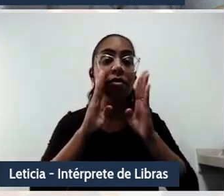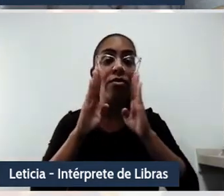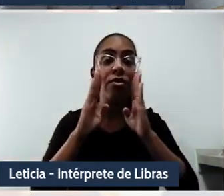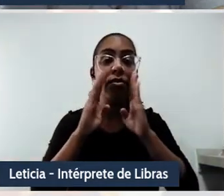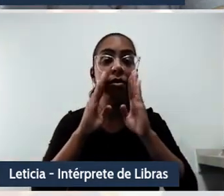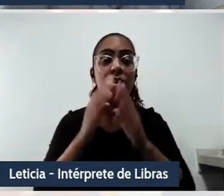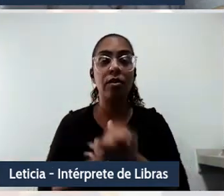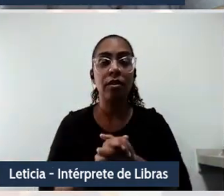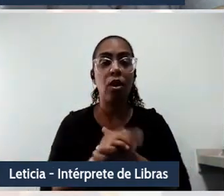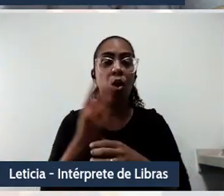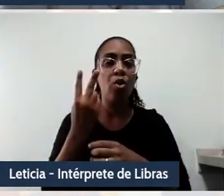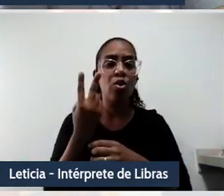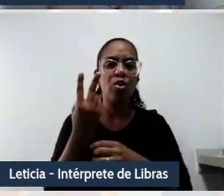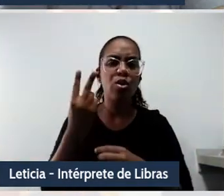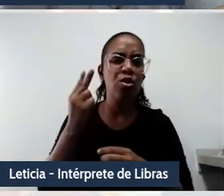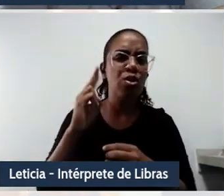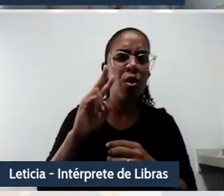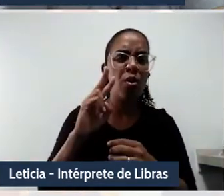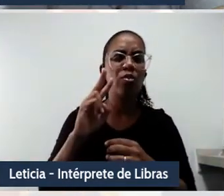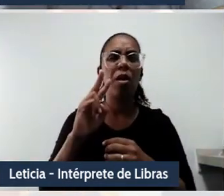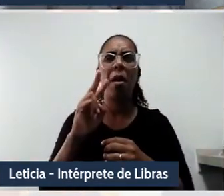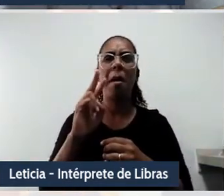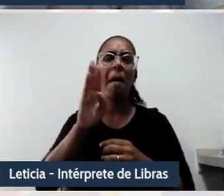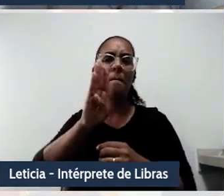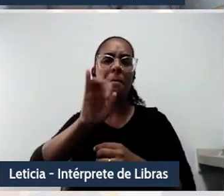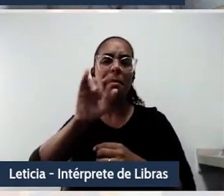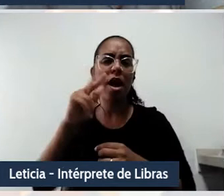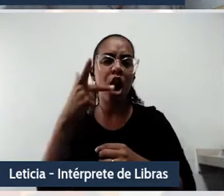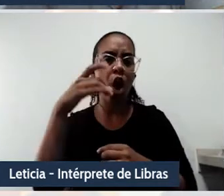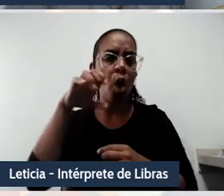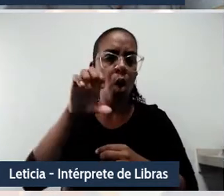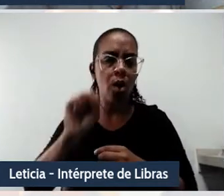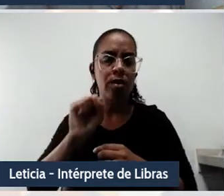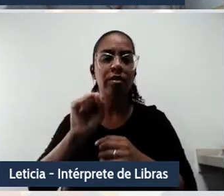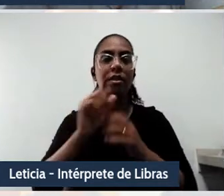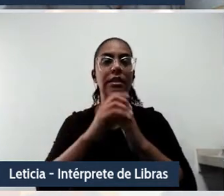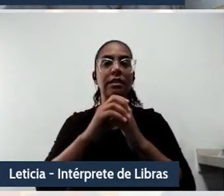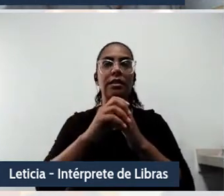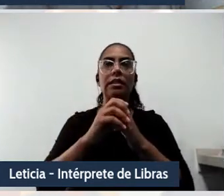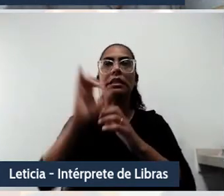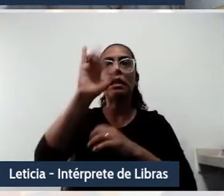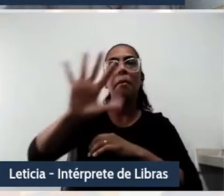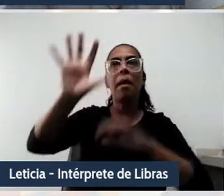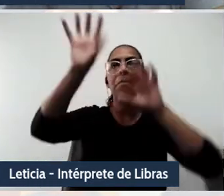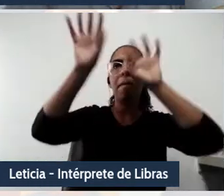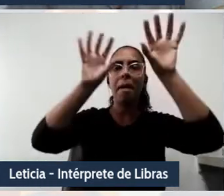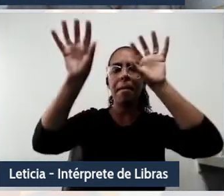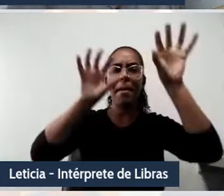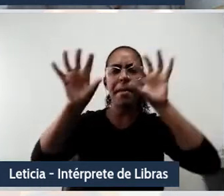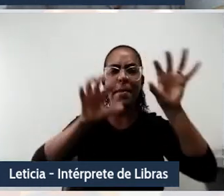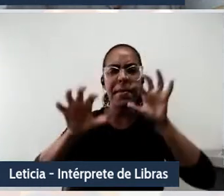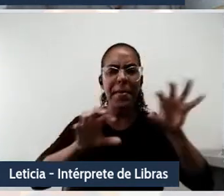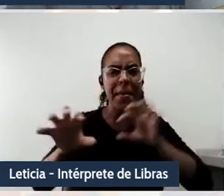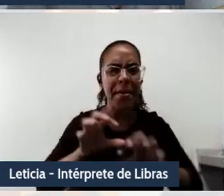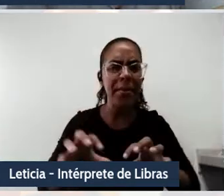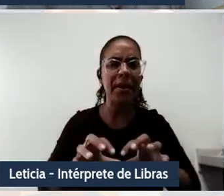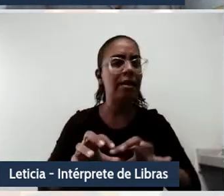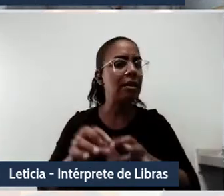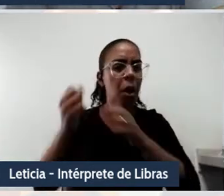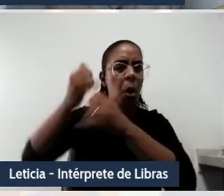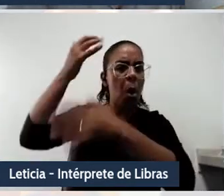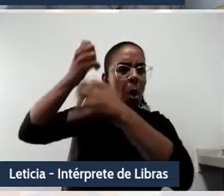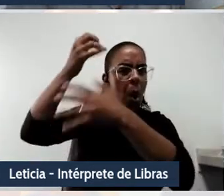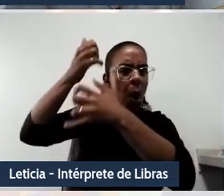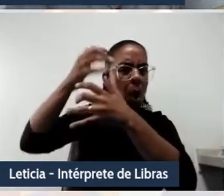de imagens por dia, das quais são extraídos lugares, objetos, hábitos, preferências, raça,